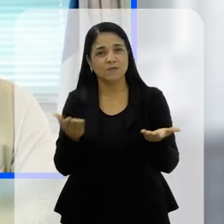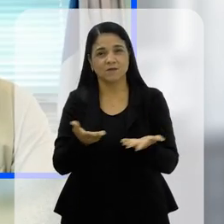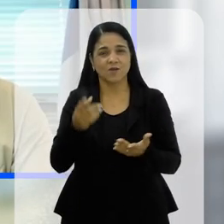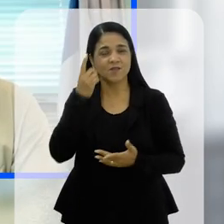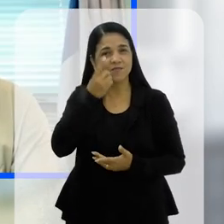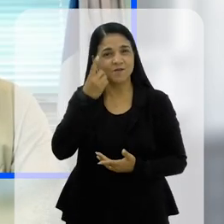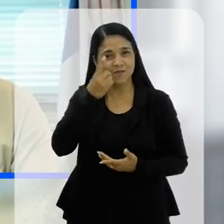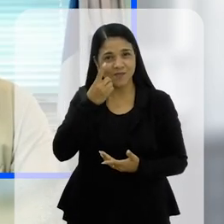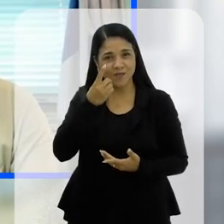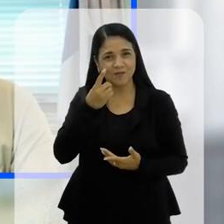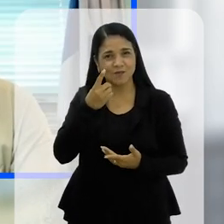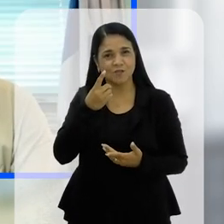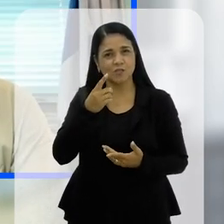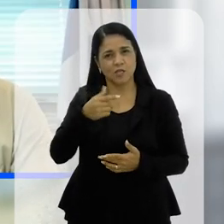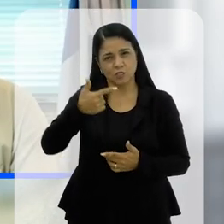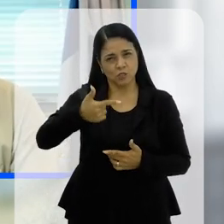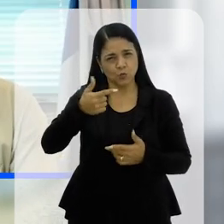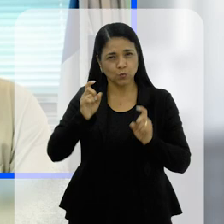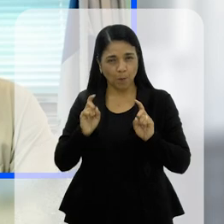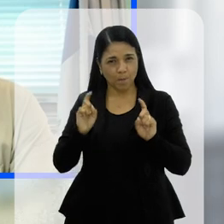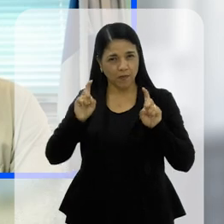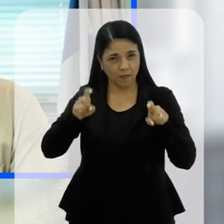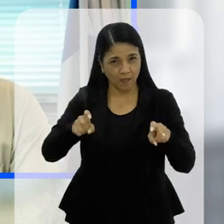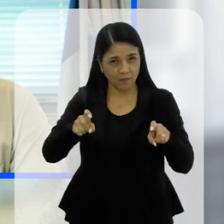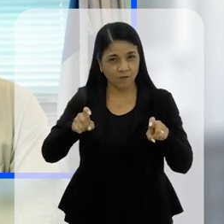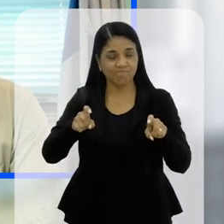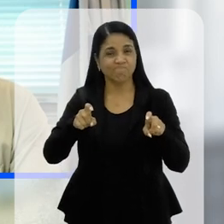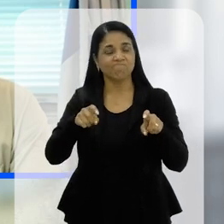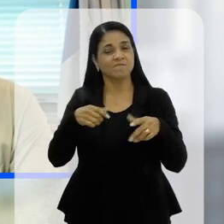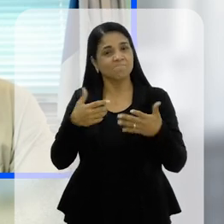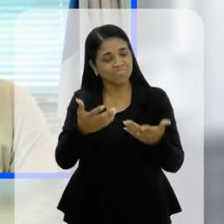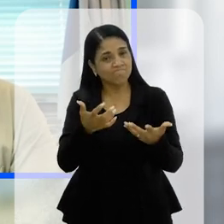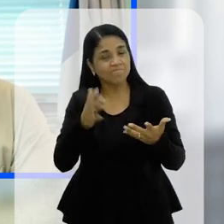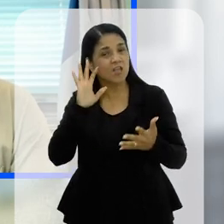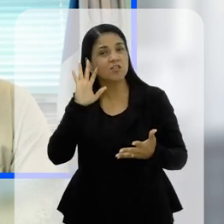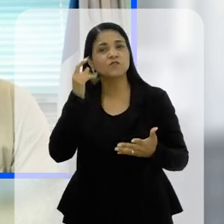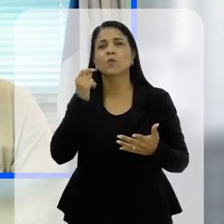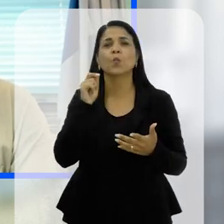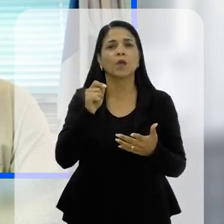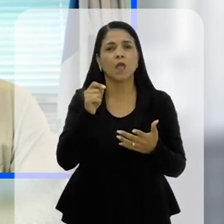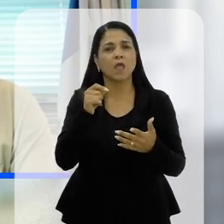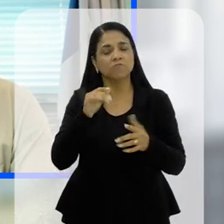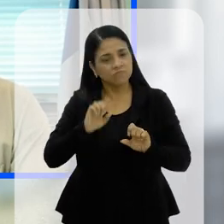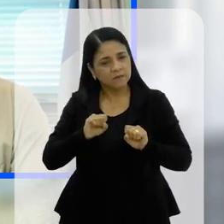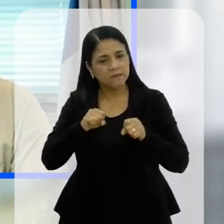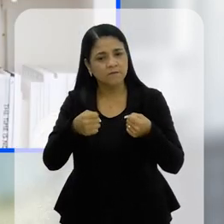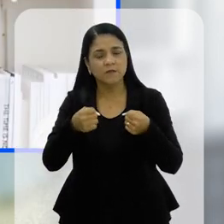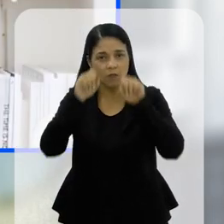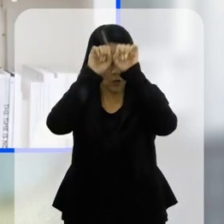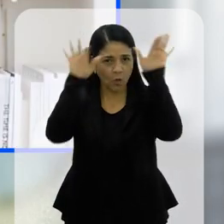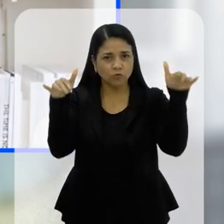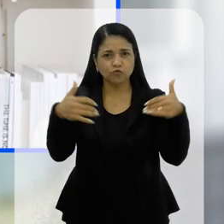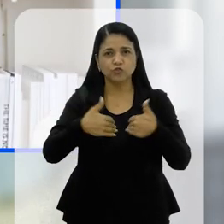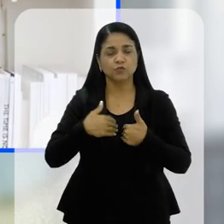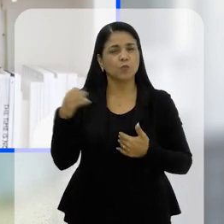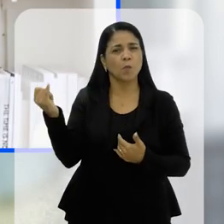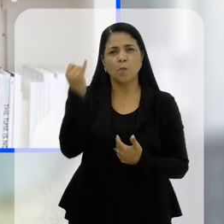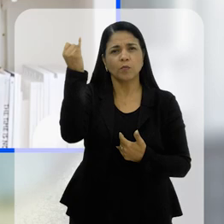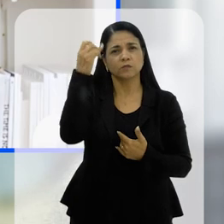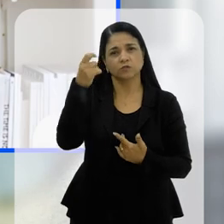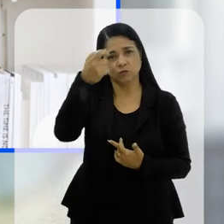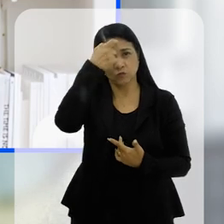Para a gente começar aqui, deputado, o senhor está na sua segunda legislatura e resolveu abraçar essa causa, né? Por que é tão